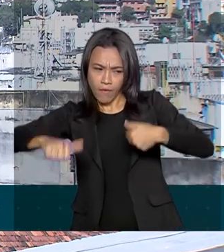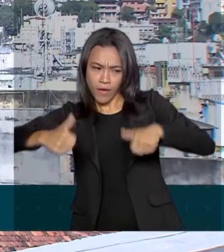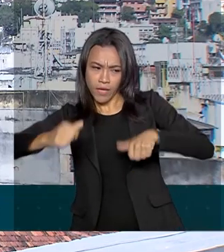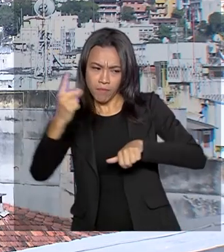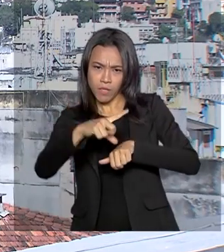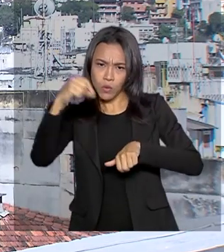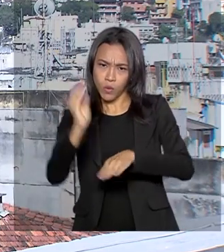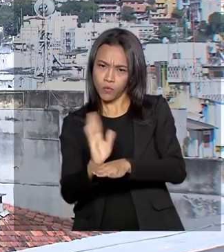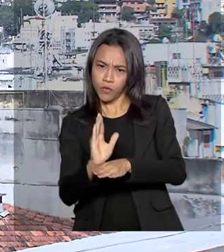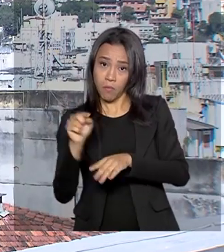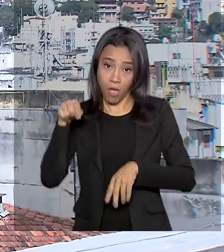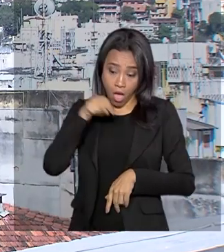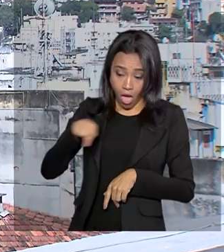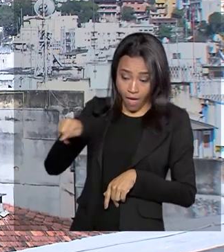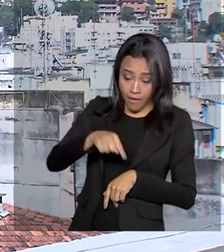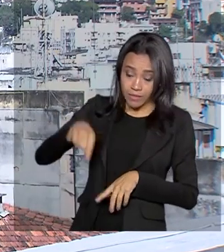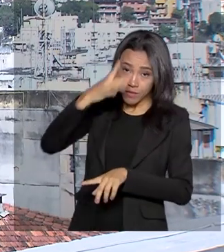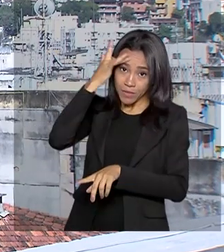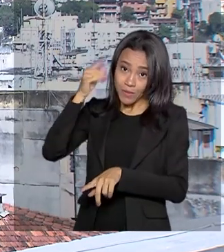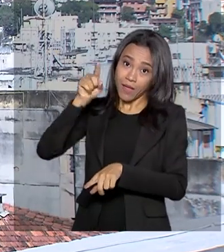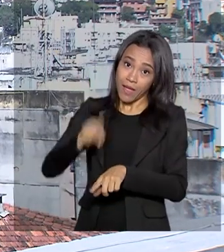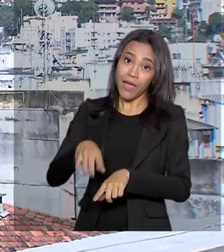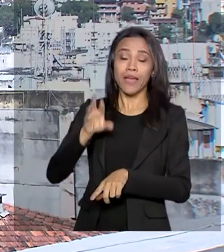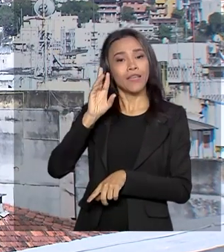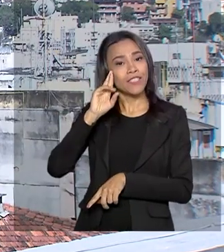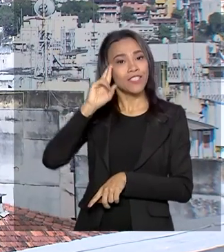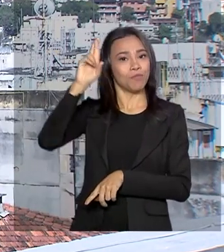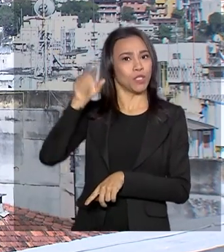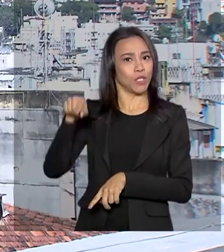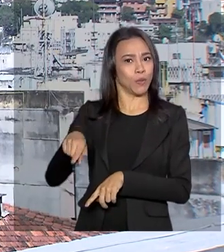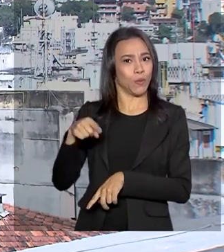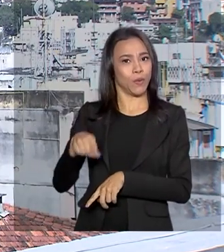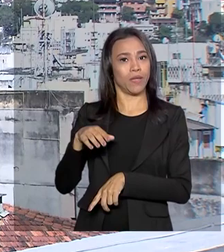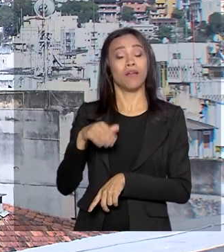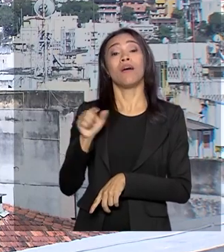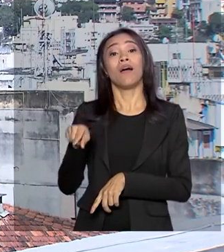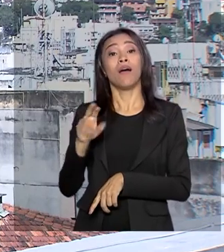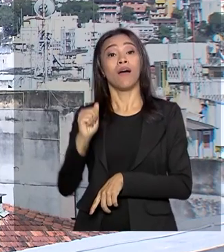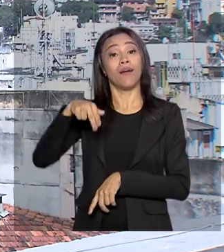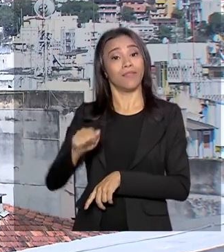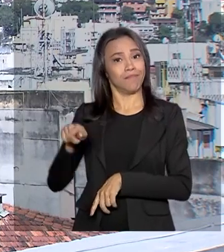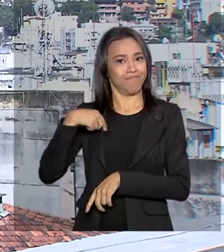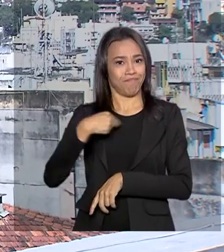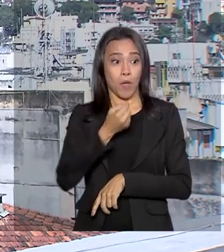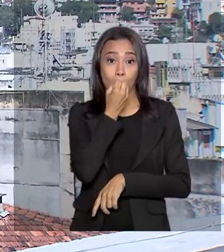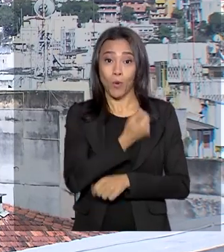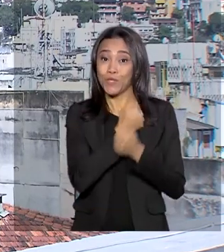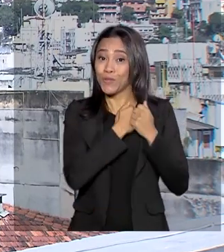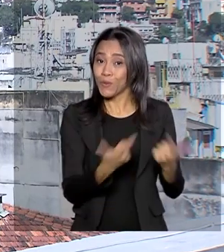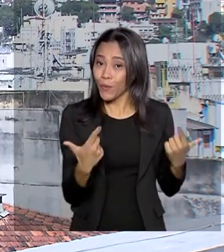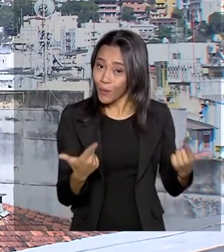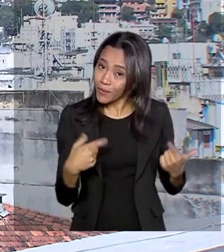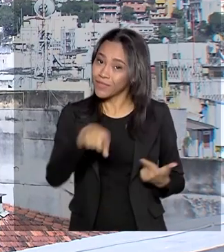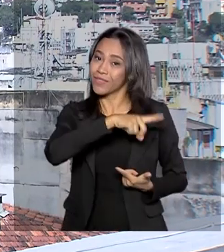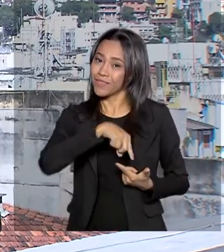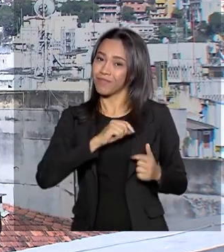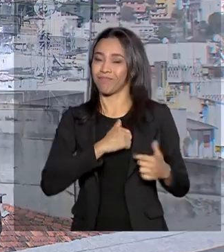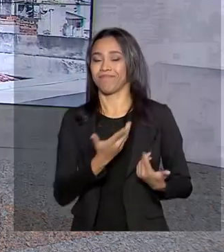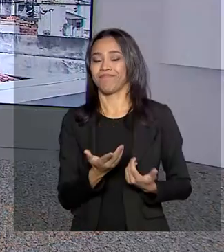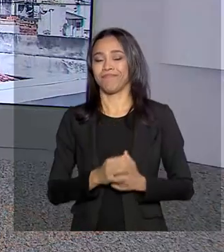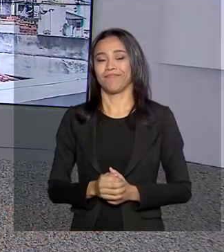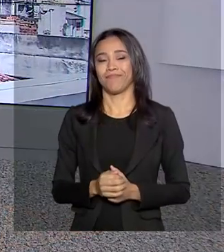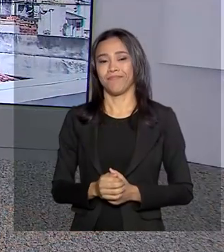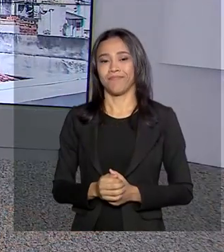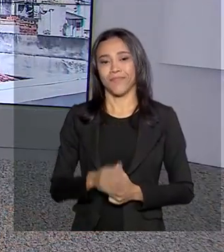indicado pelo Brasil é presidida pela diretora Ana Muilaert. Boa sorte aos nossos heróis do cinema nacional. Voltamos com você, Renata.